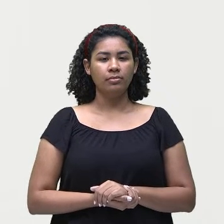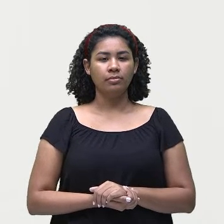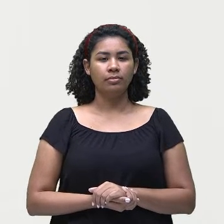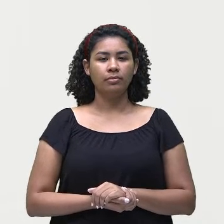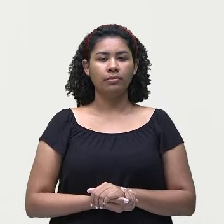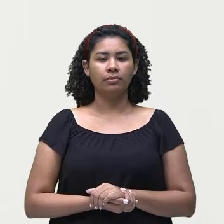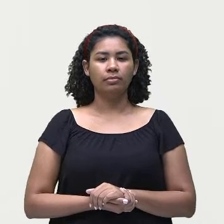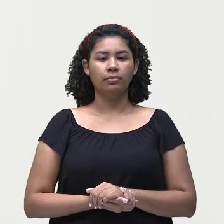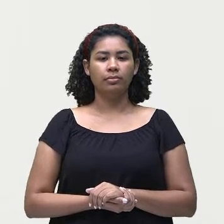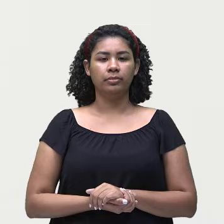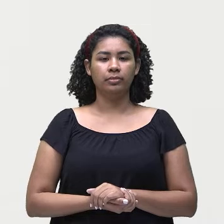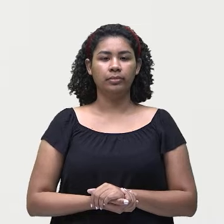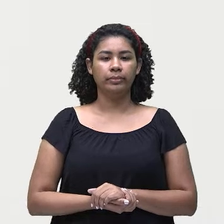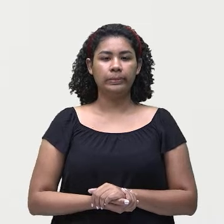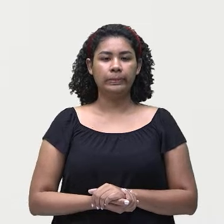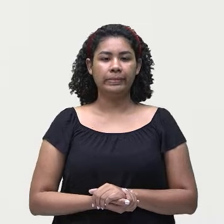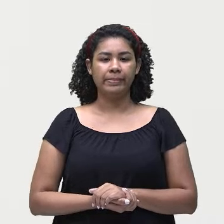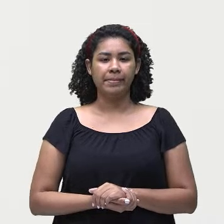at all.